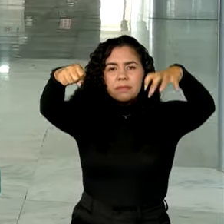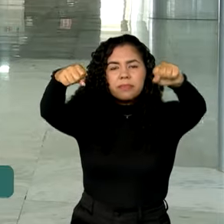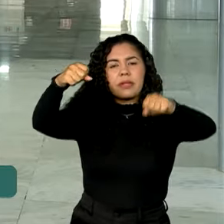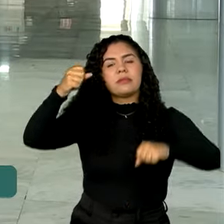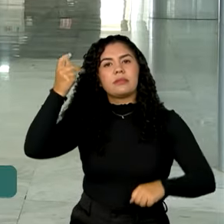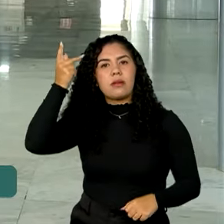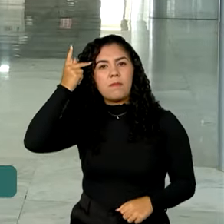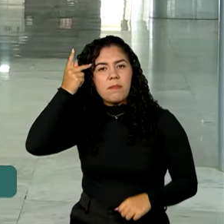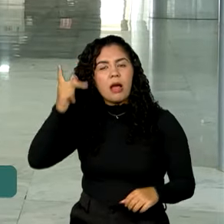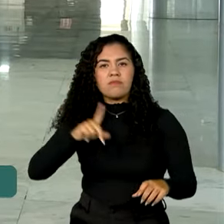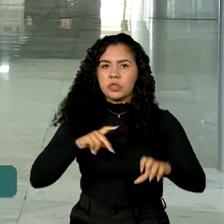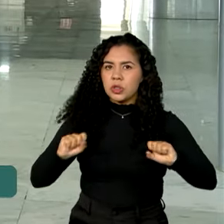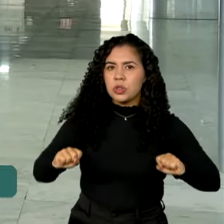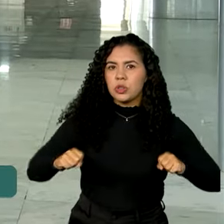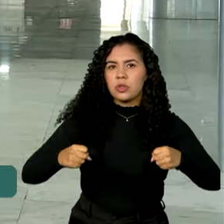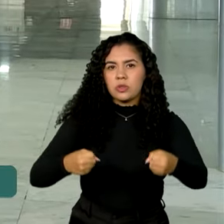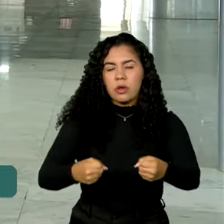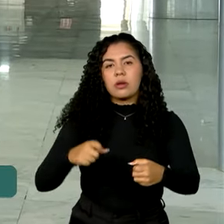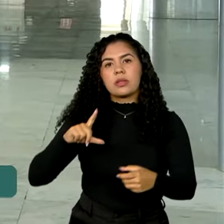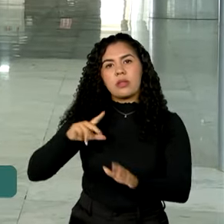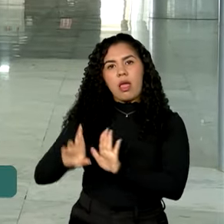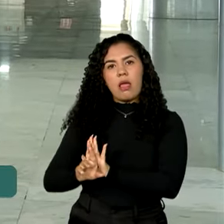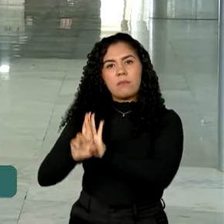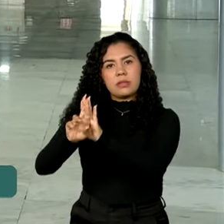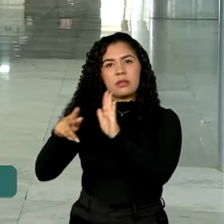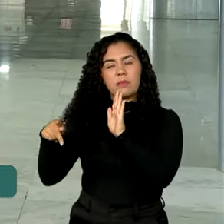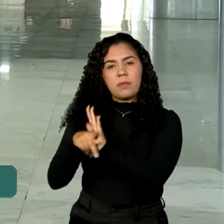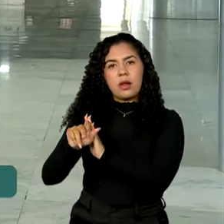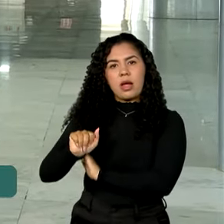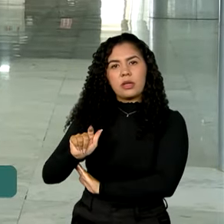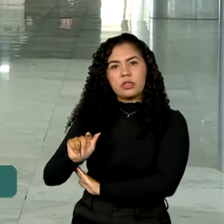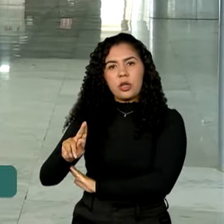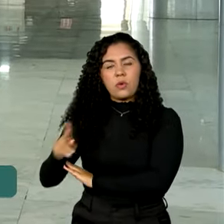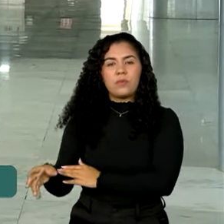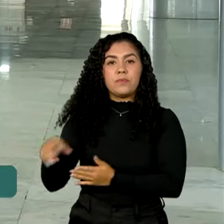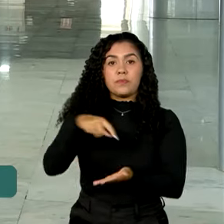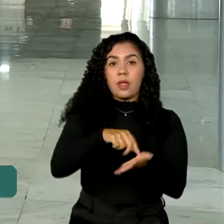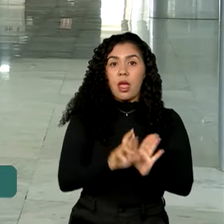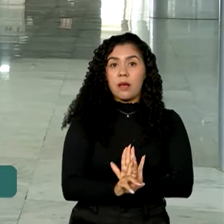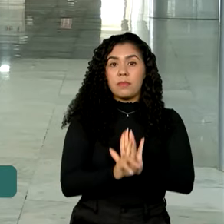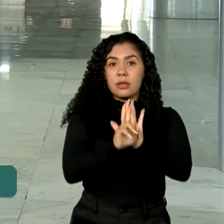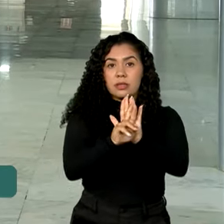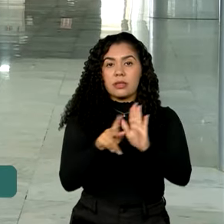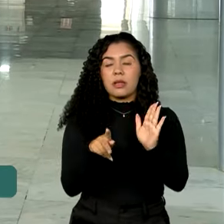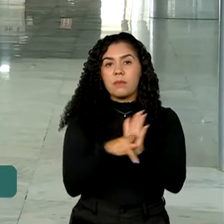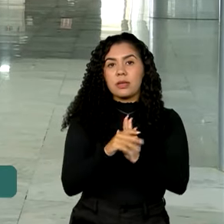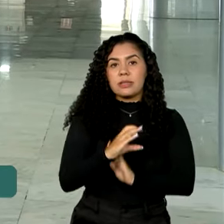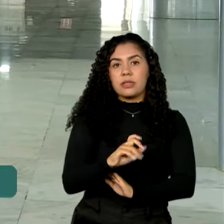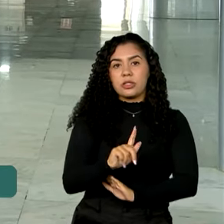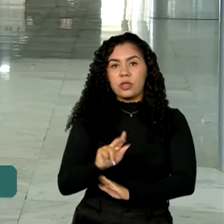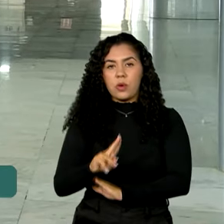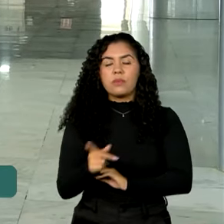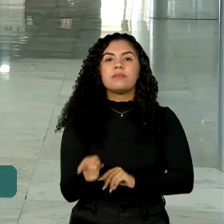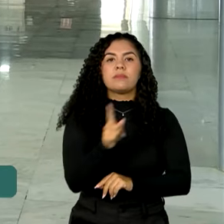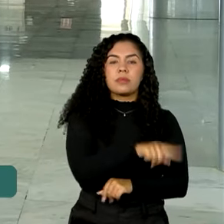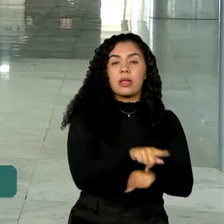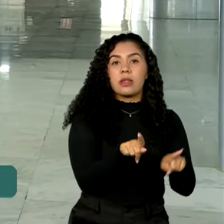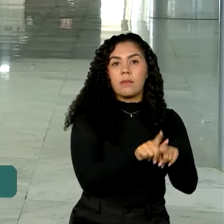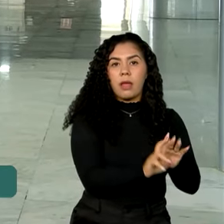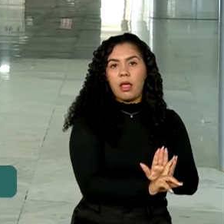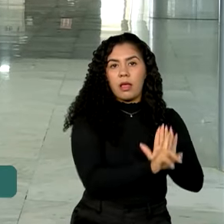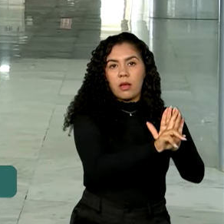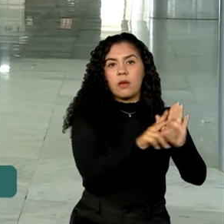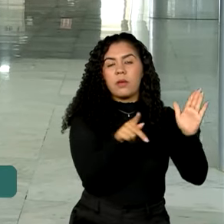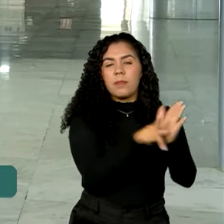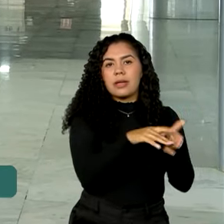envolvendo a Advocacia Geral da União, a Controladoria Geral da União e a Secretaria Nacional do